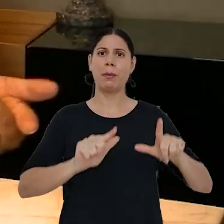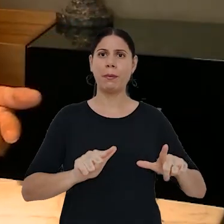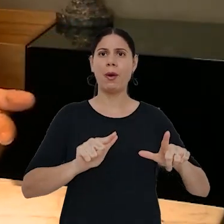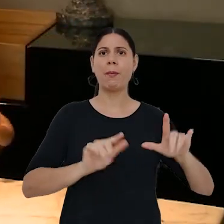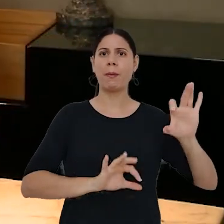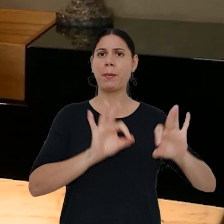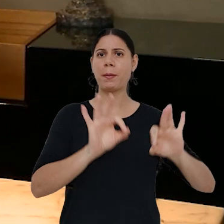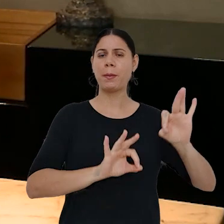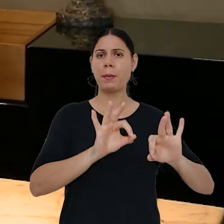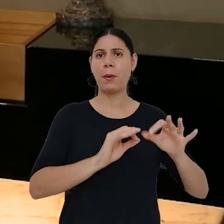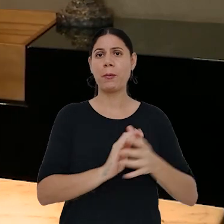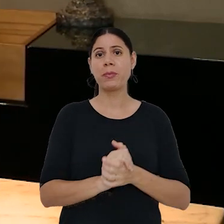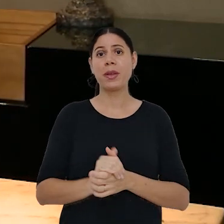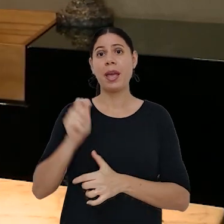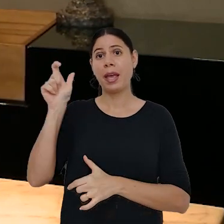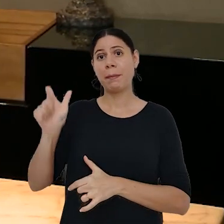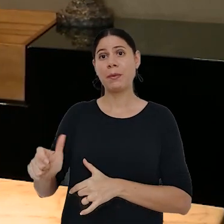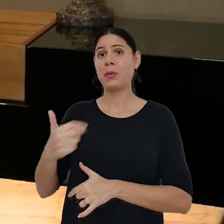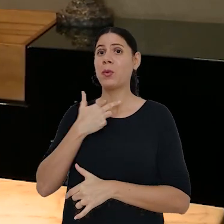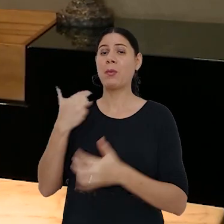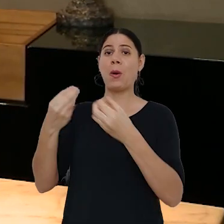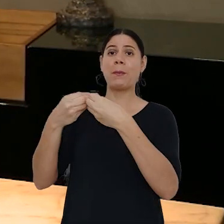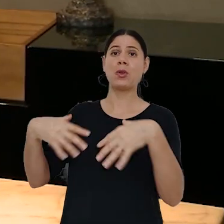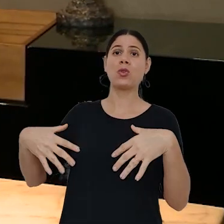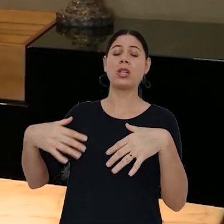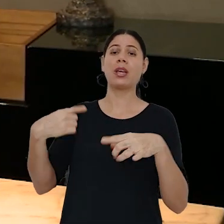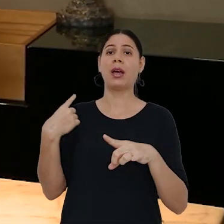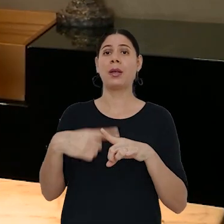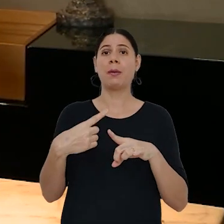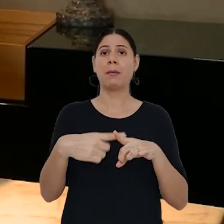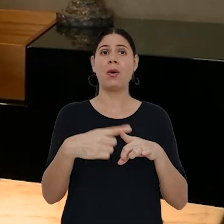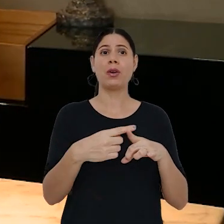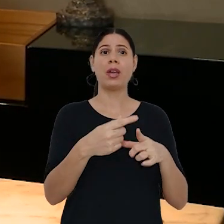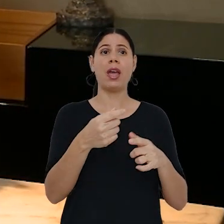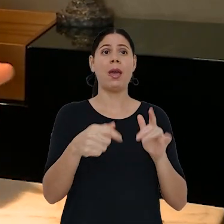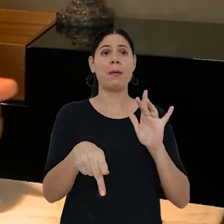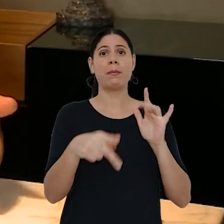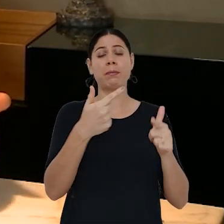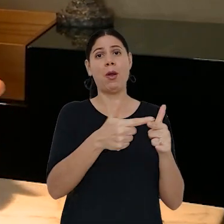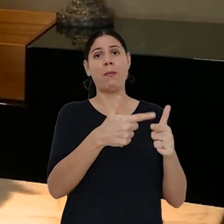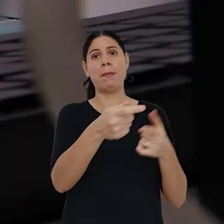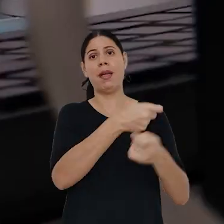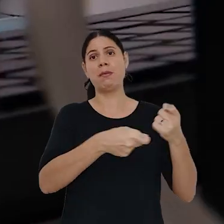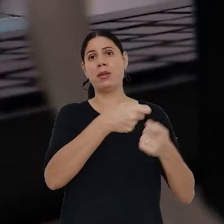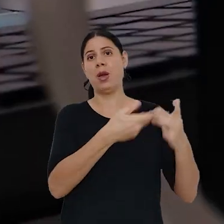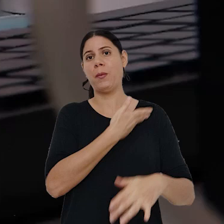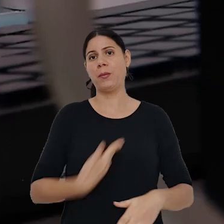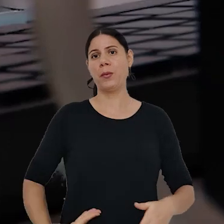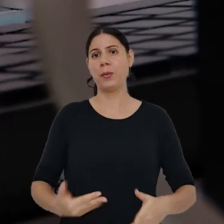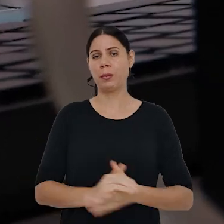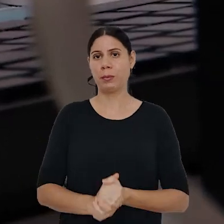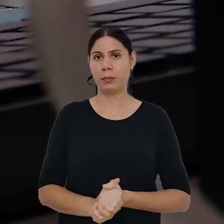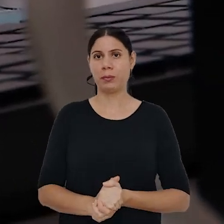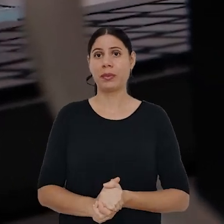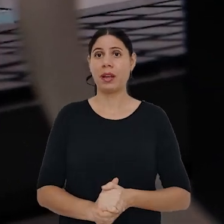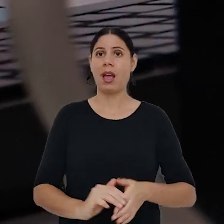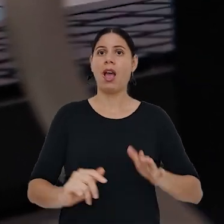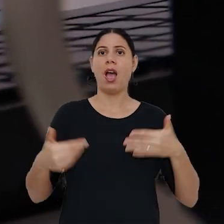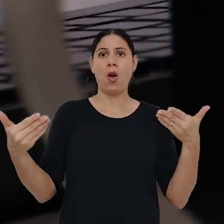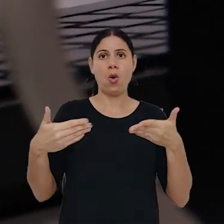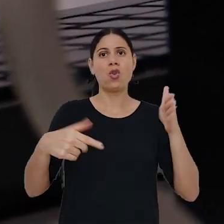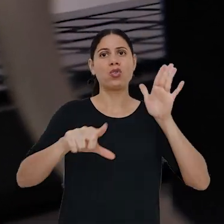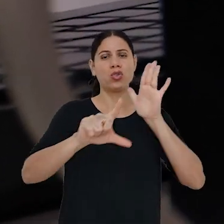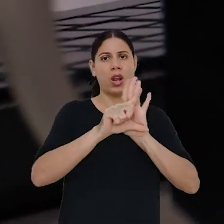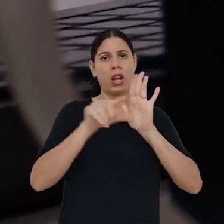confeccionado. E o candidato não pode ser prejudicado pela omissão da própria administração pública. Atualmente, a lei que